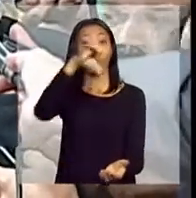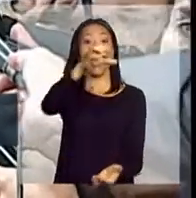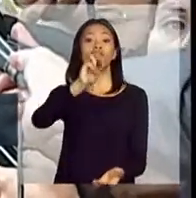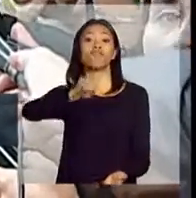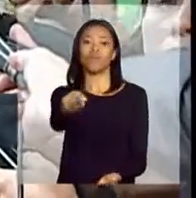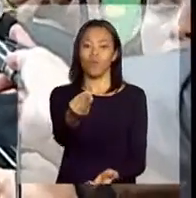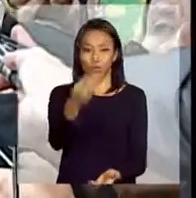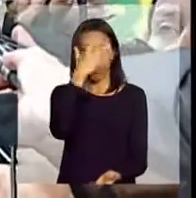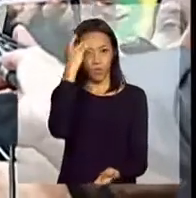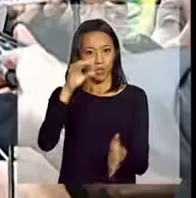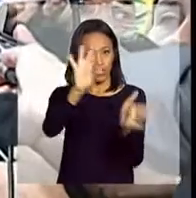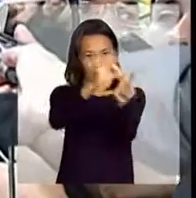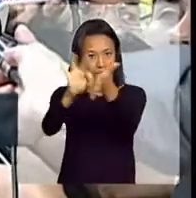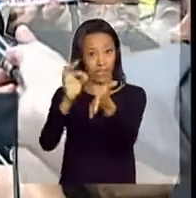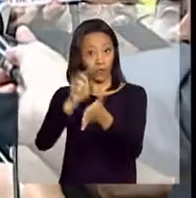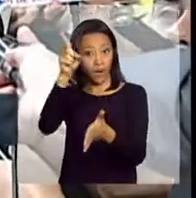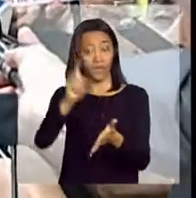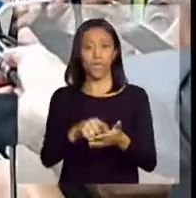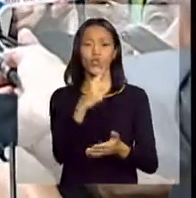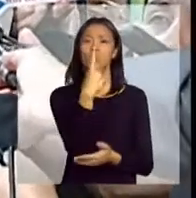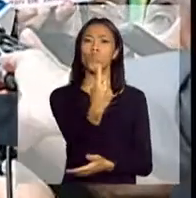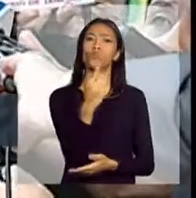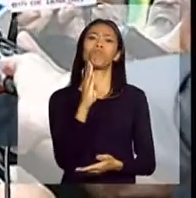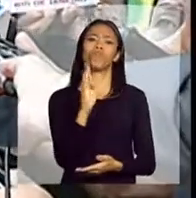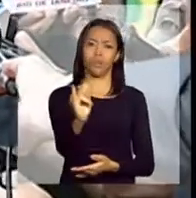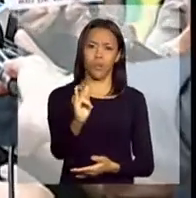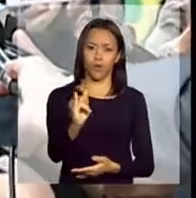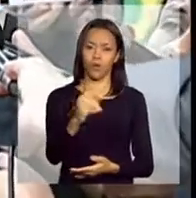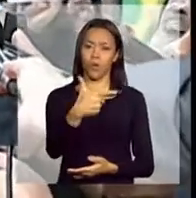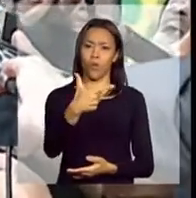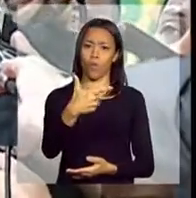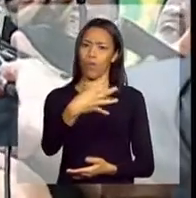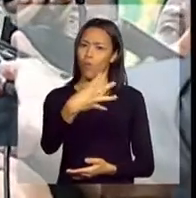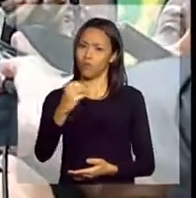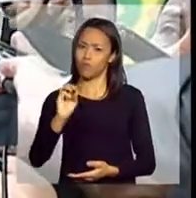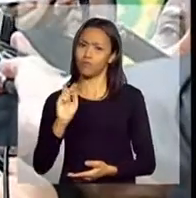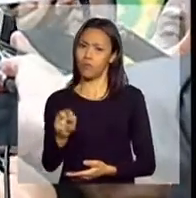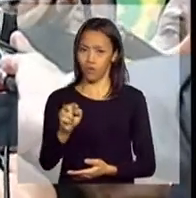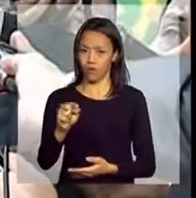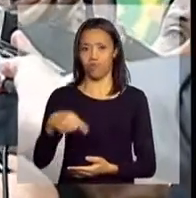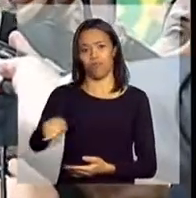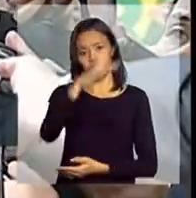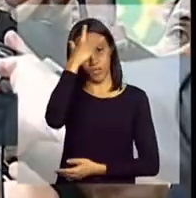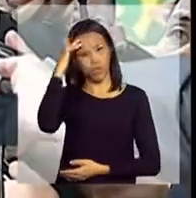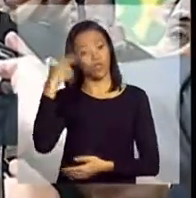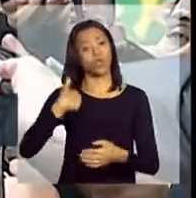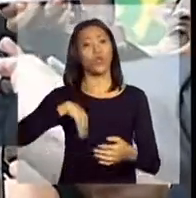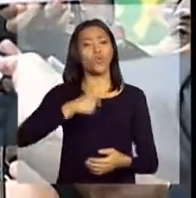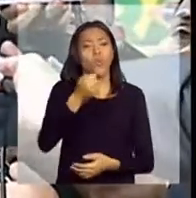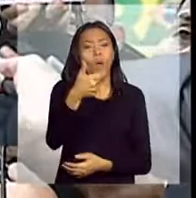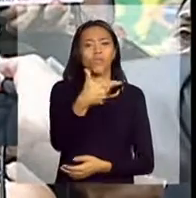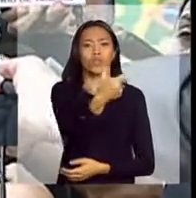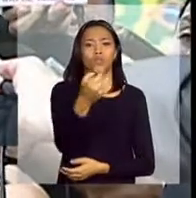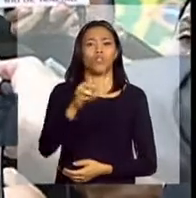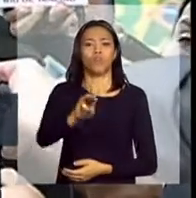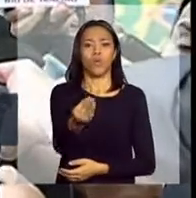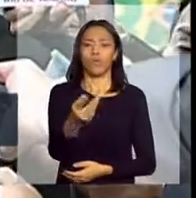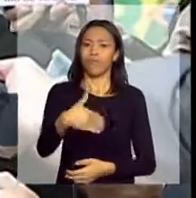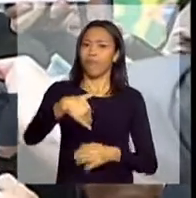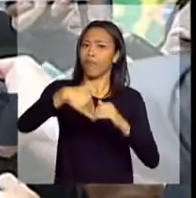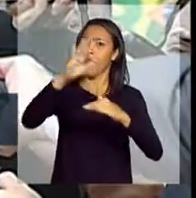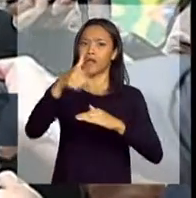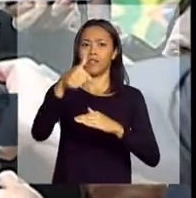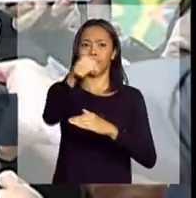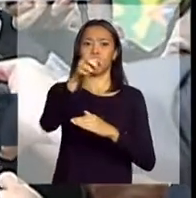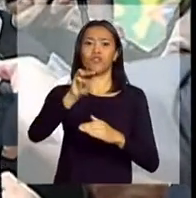na China, e a China tem 1 bilhão e 400 milhões de habitantes, e nós, com pouco menos de 200 milhões, já estamos com mais de 7 milhões.